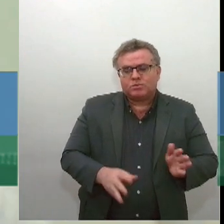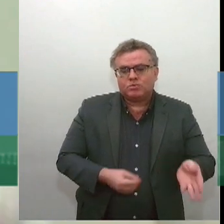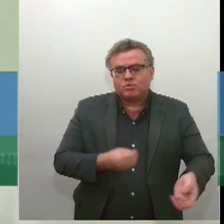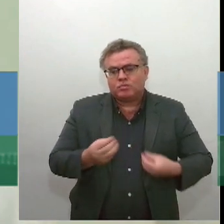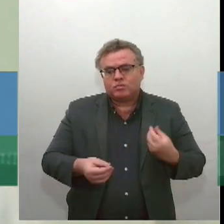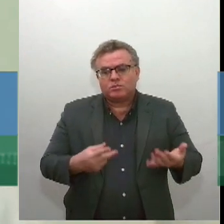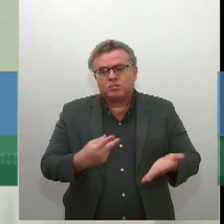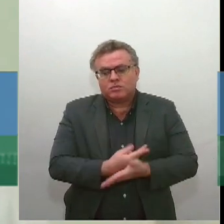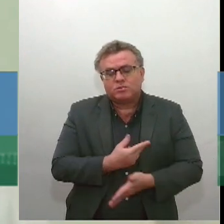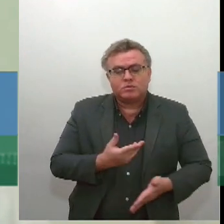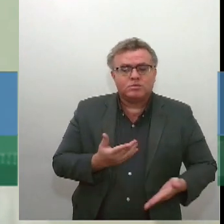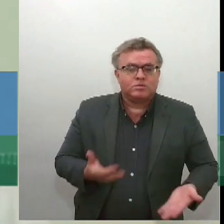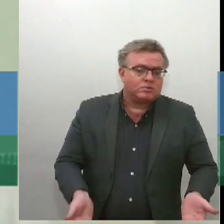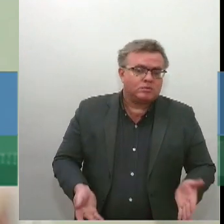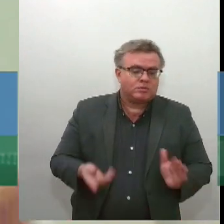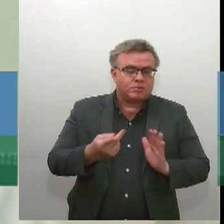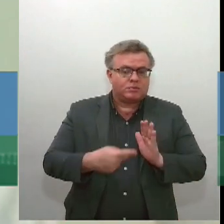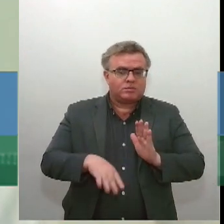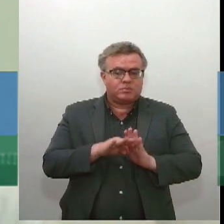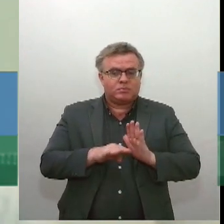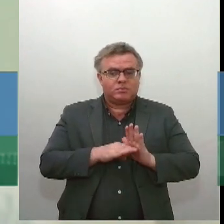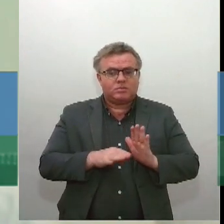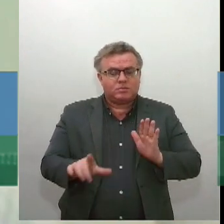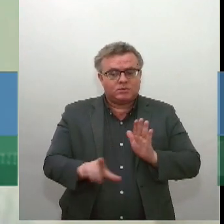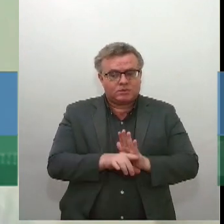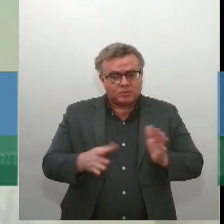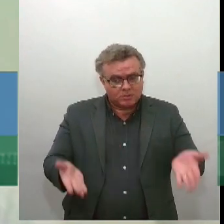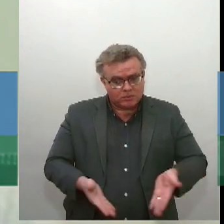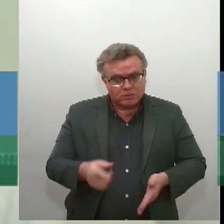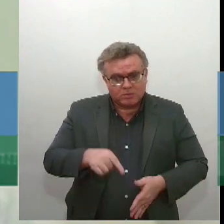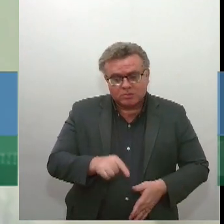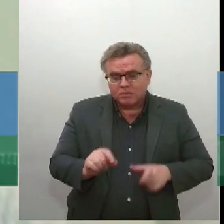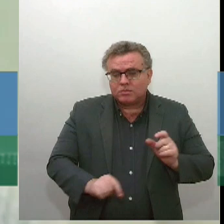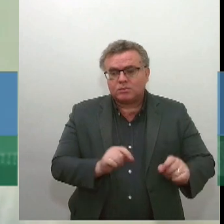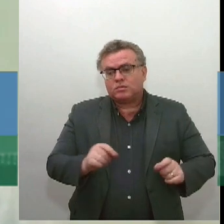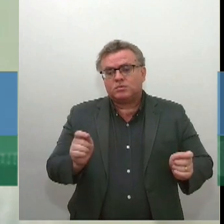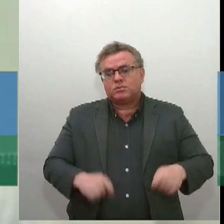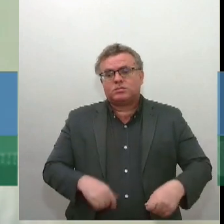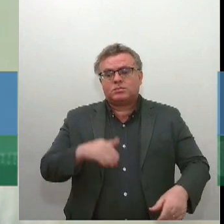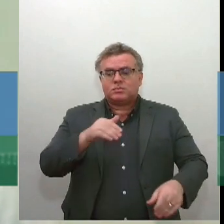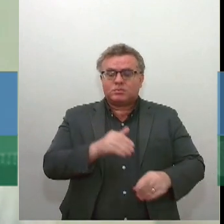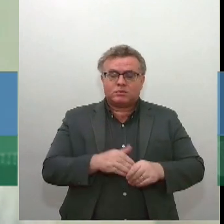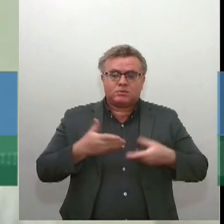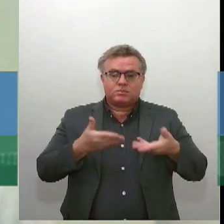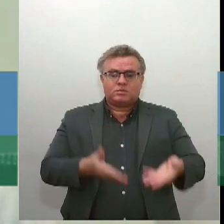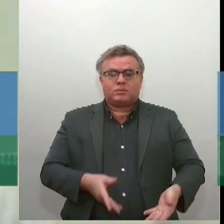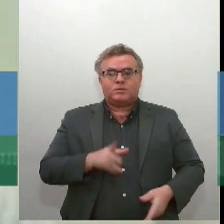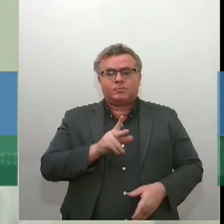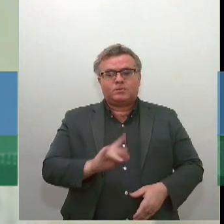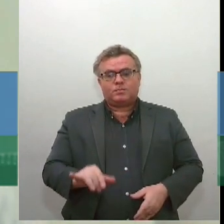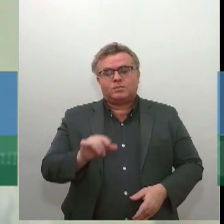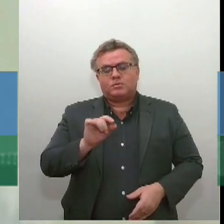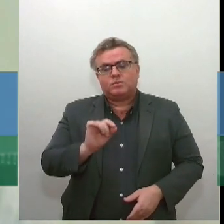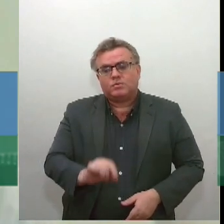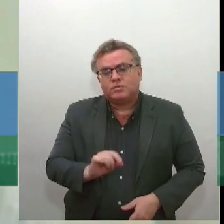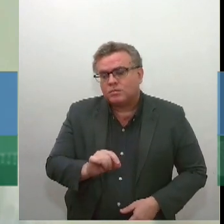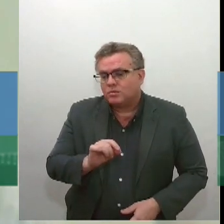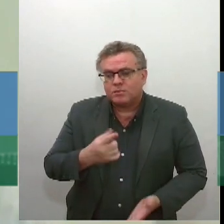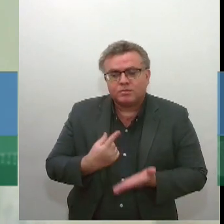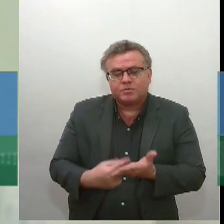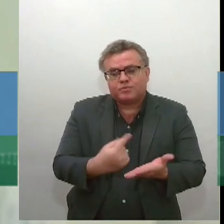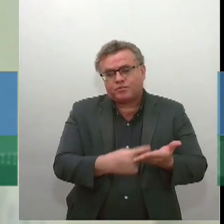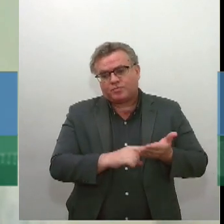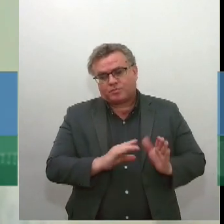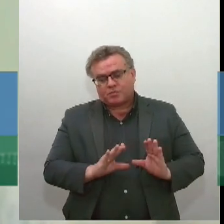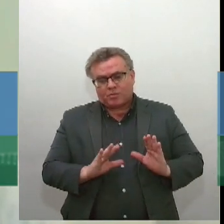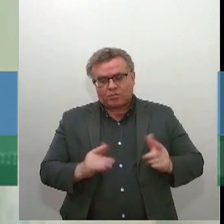agora, por que ele saiu da gaveta agora, deve ser votado, tem muito mais a ver com o conteúdo político e, claro, essa proposta ela